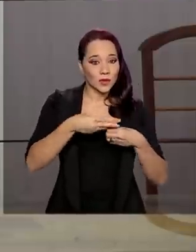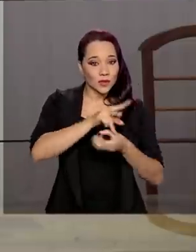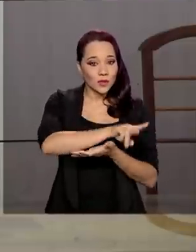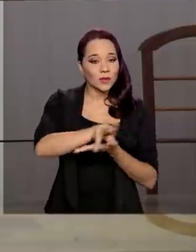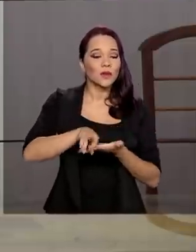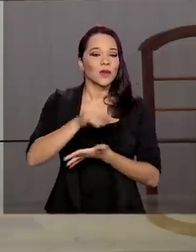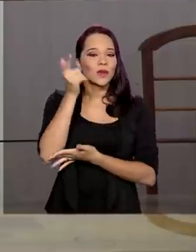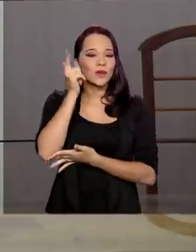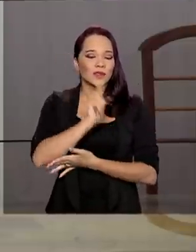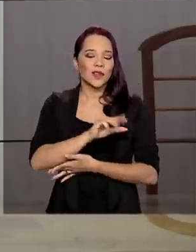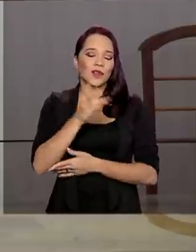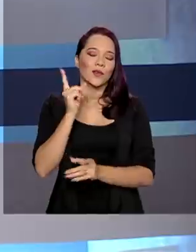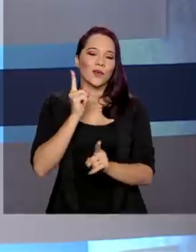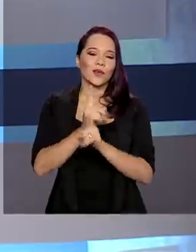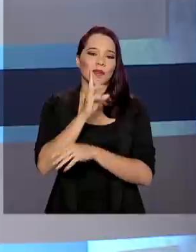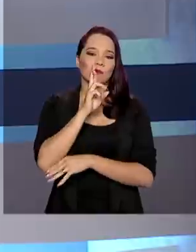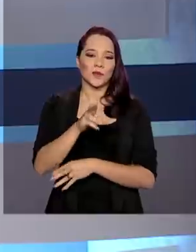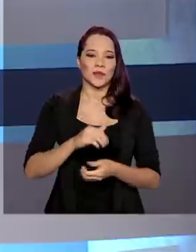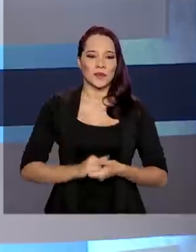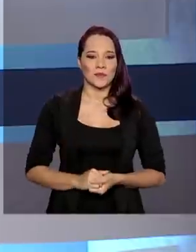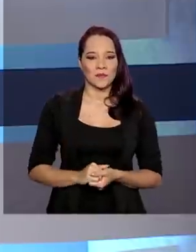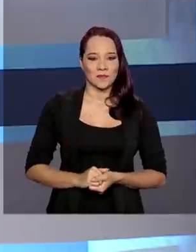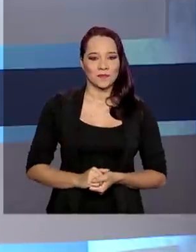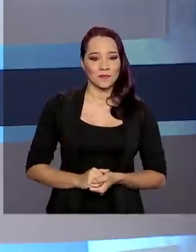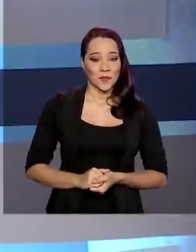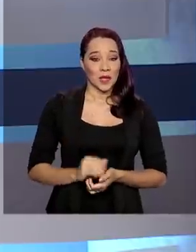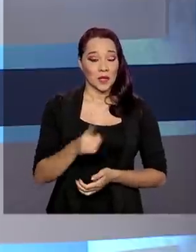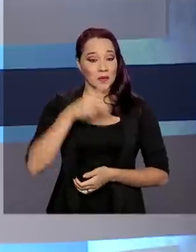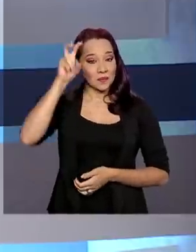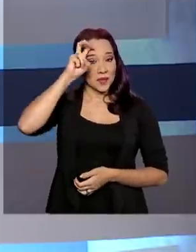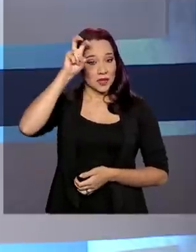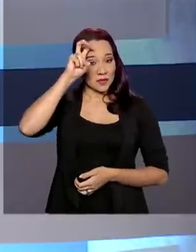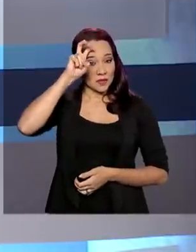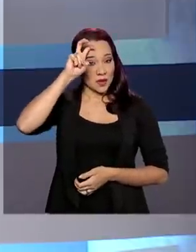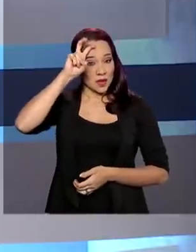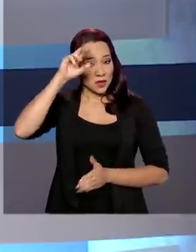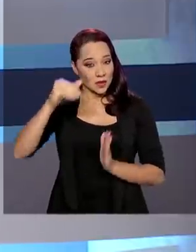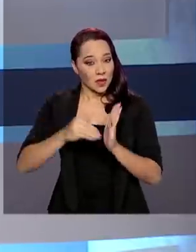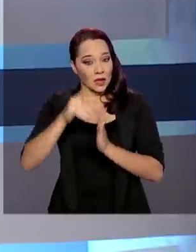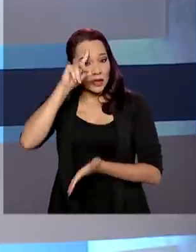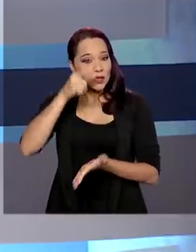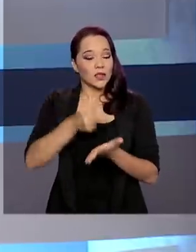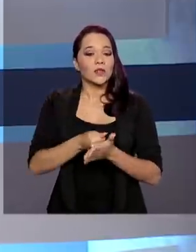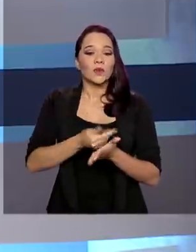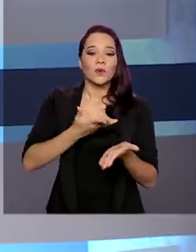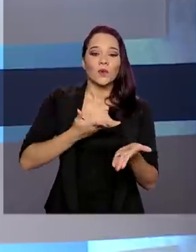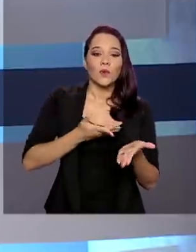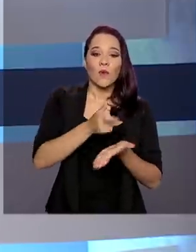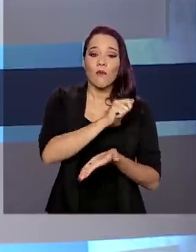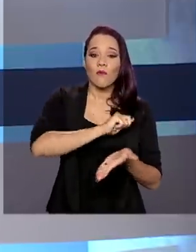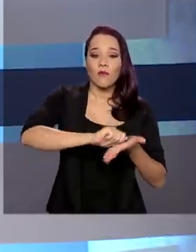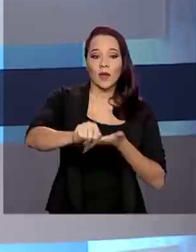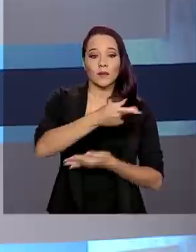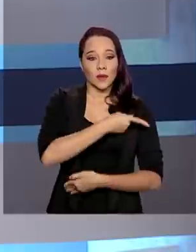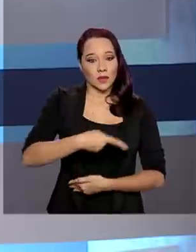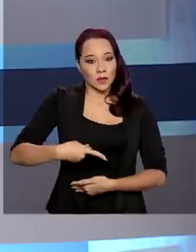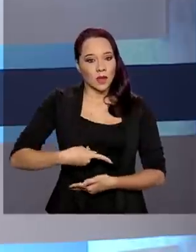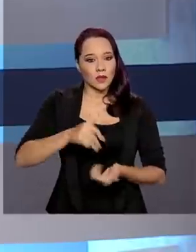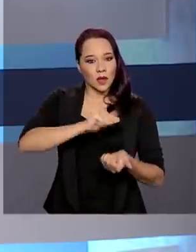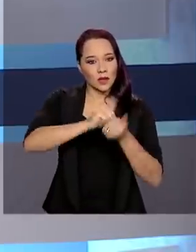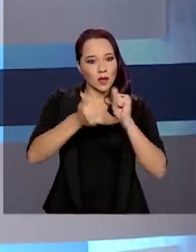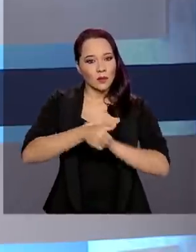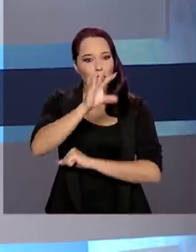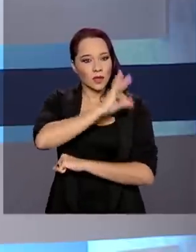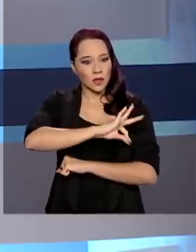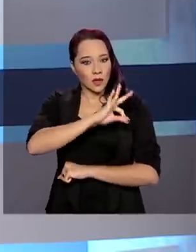possam buscar essas soluções. Nessa quinta-feira, a Câmara dos Deputados decidiu manter o veto presidencial a reajustes